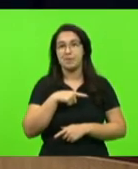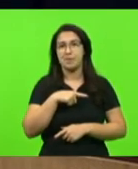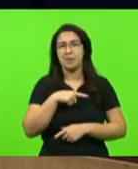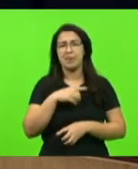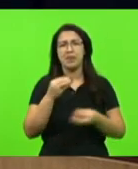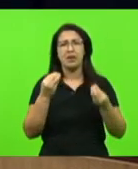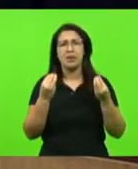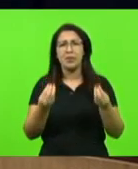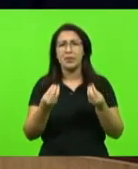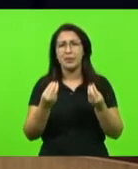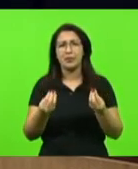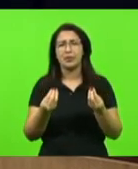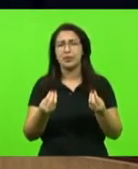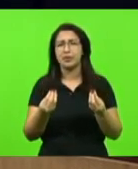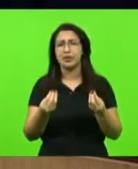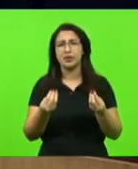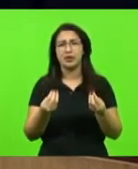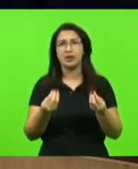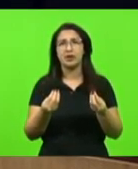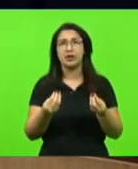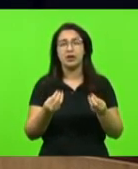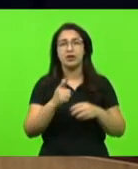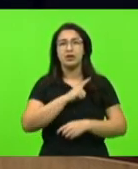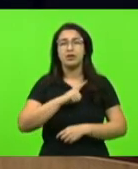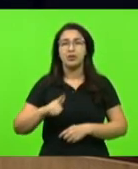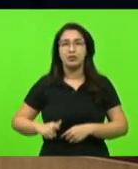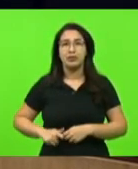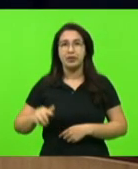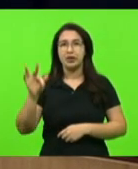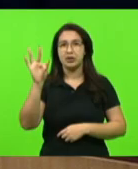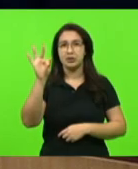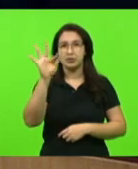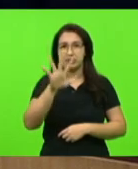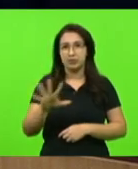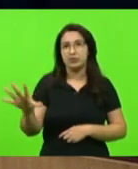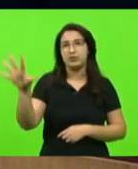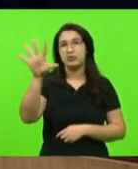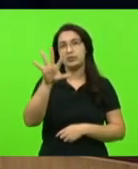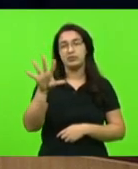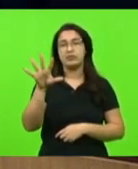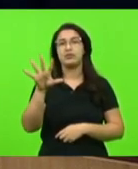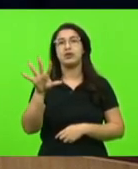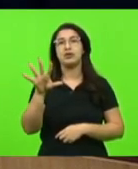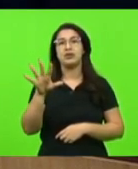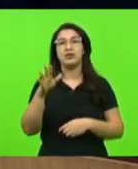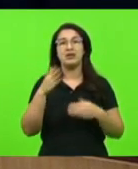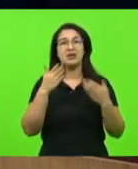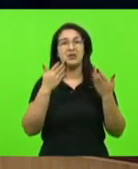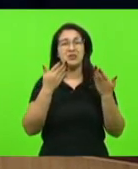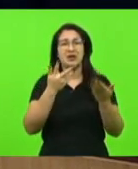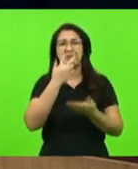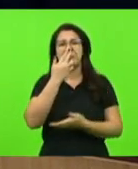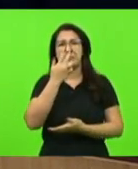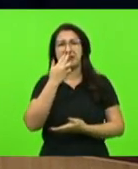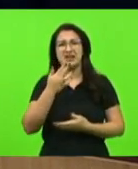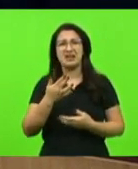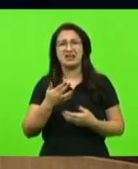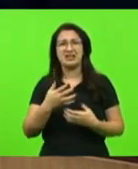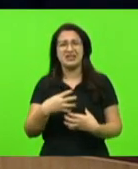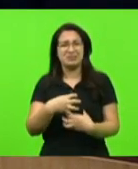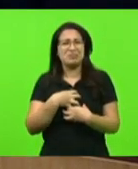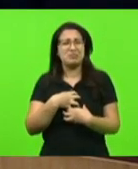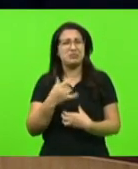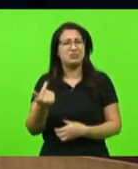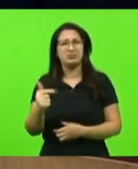que o governo federal seja tão insensível e vá